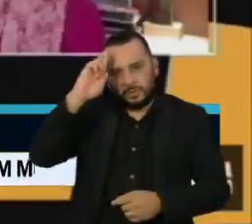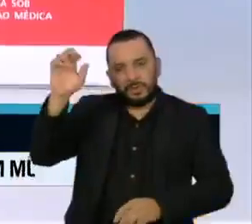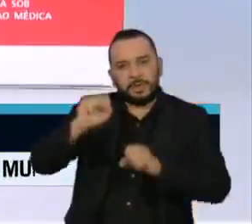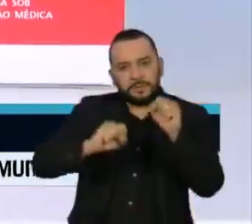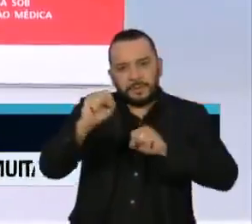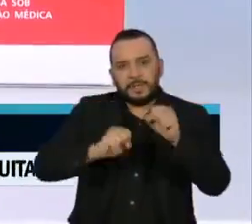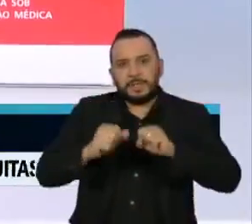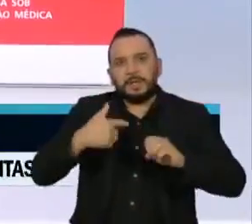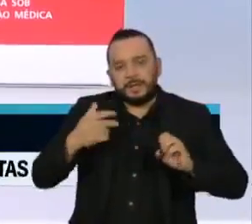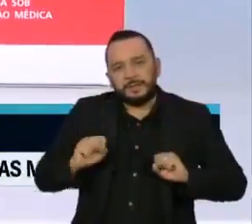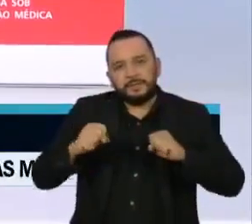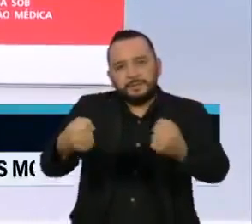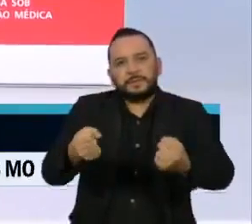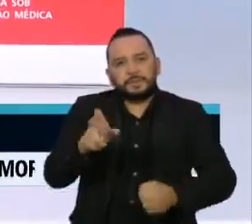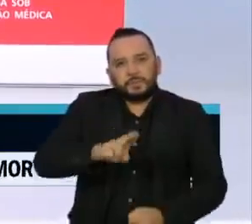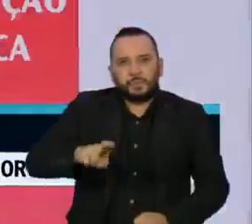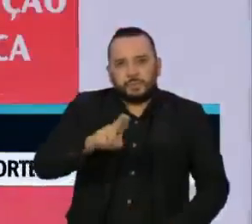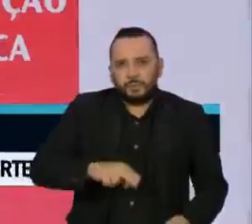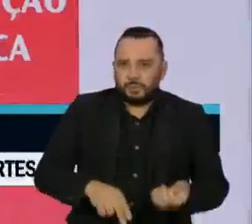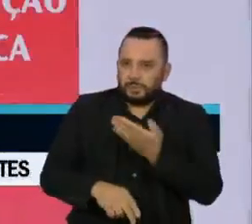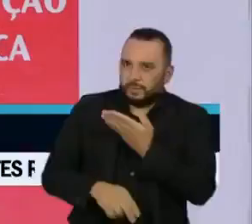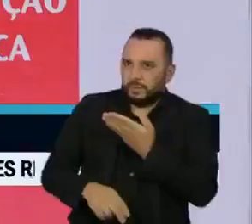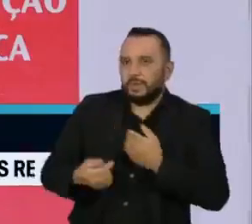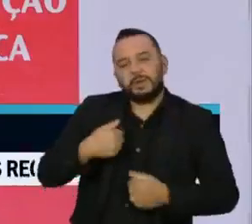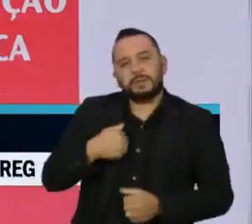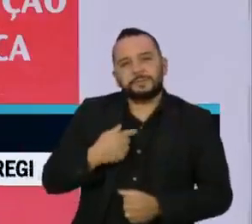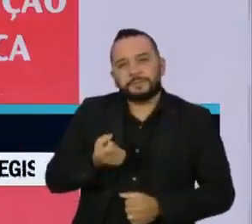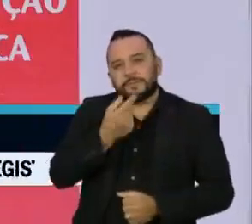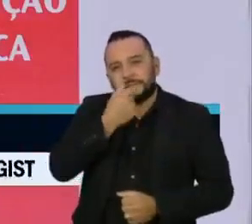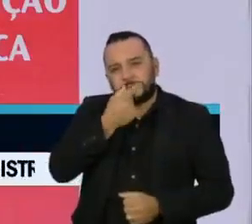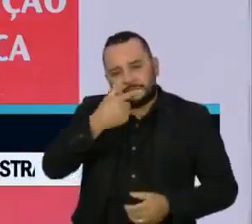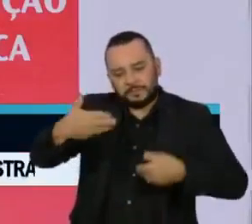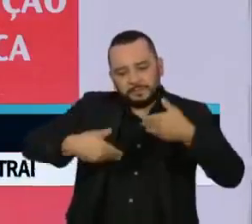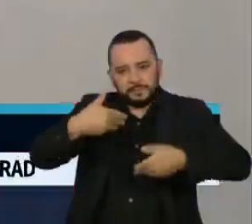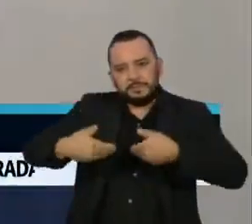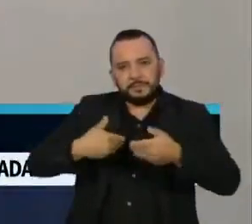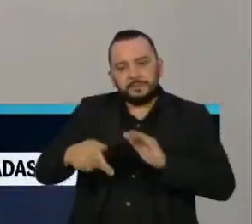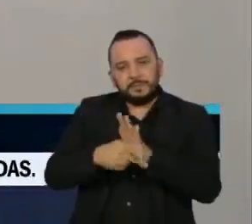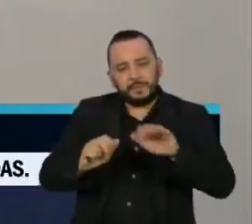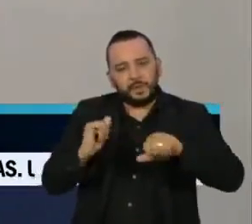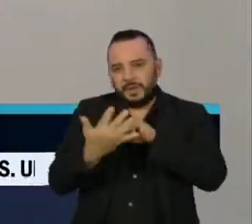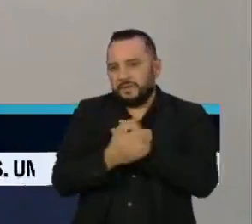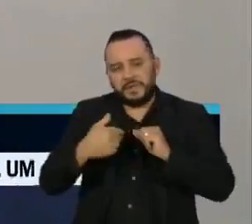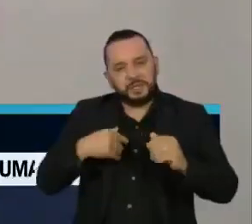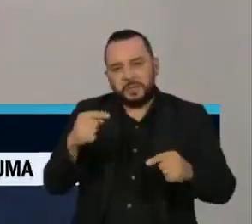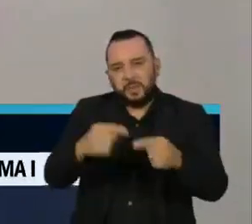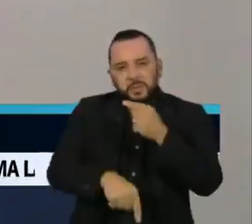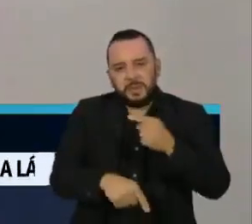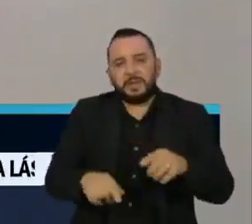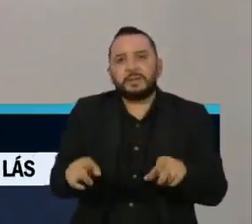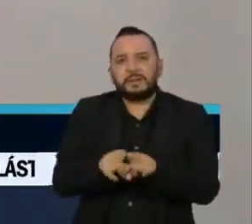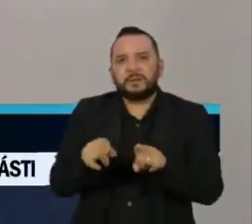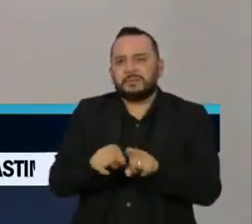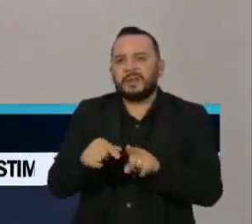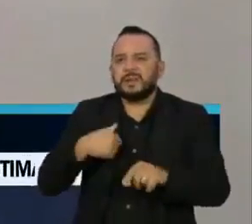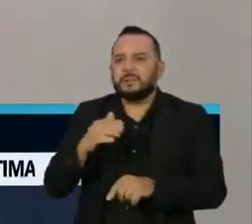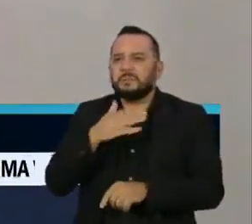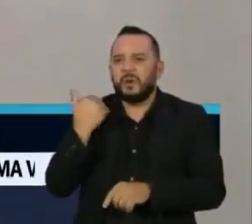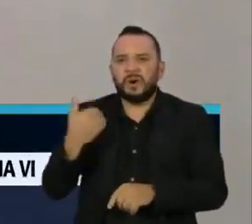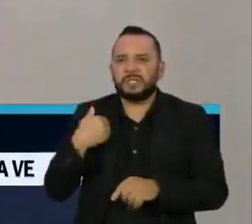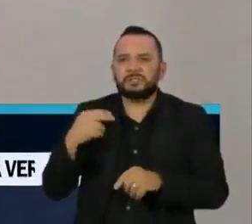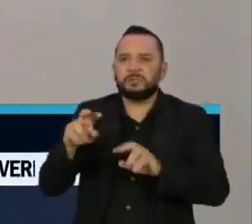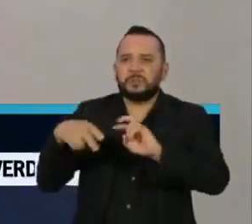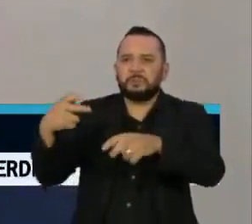defendia a utilização de remédios ineficazes contra a Covid-19 e zombava das mortes pela doença